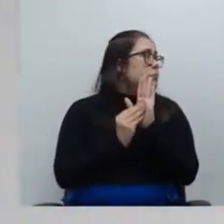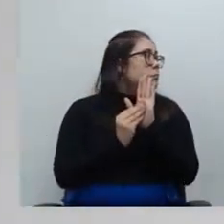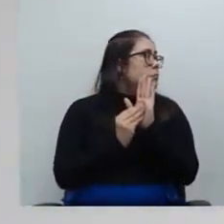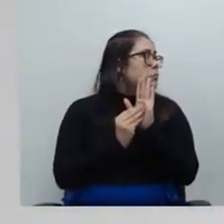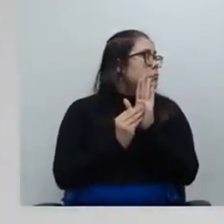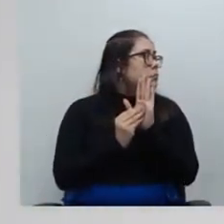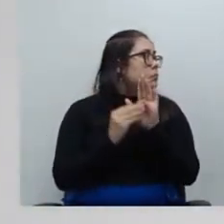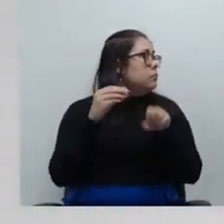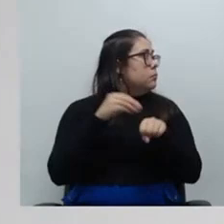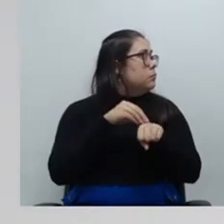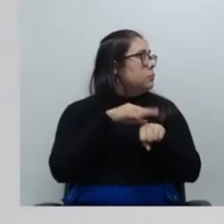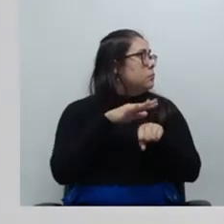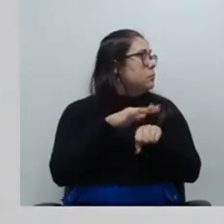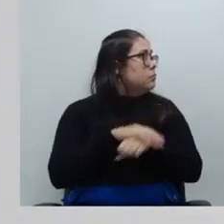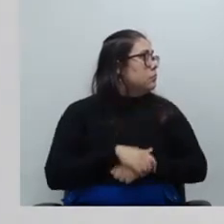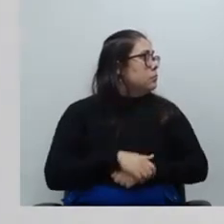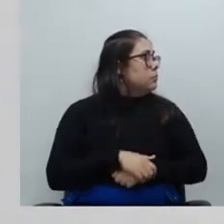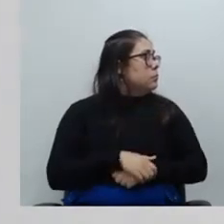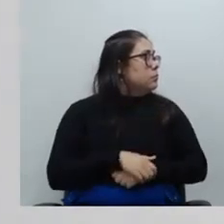pois não